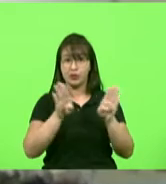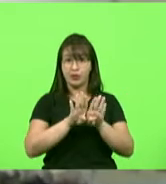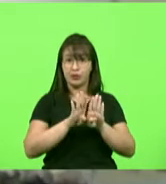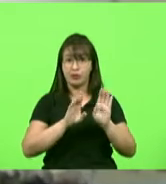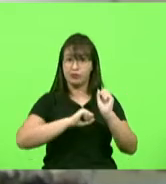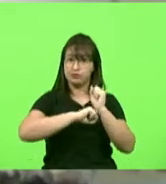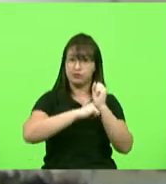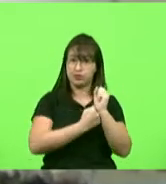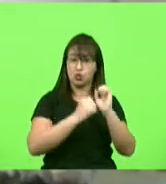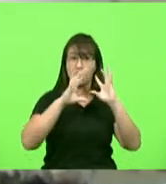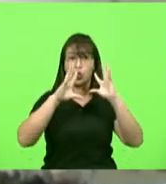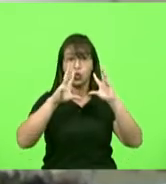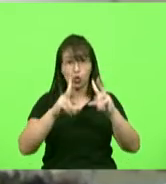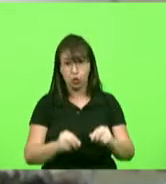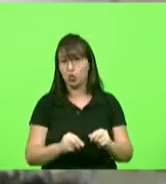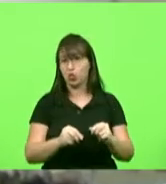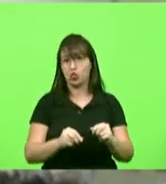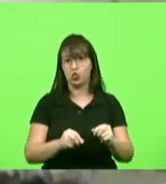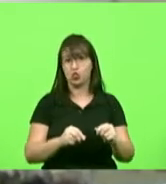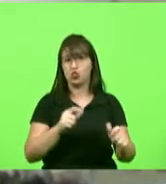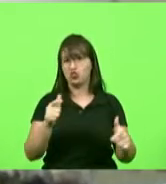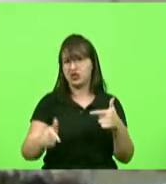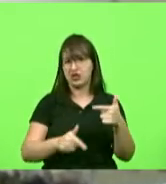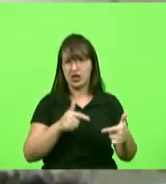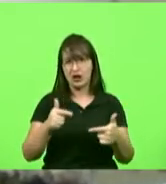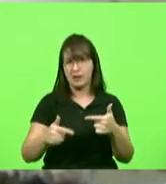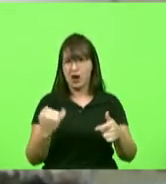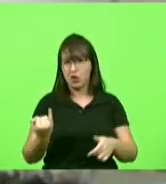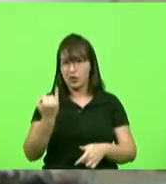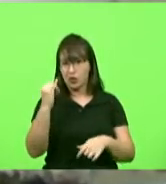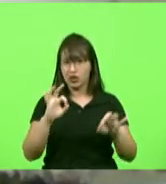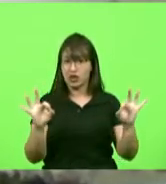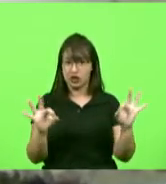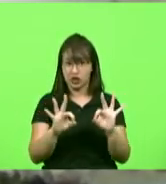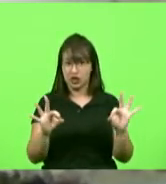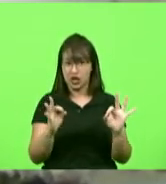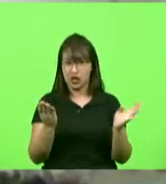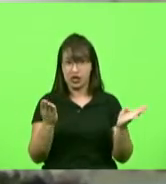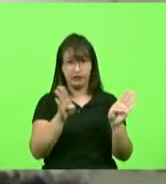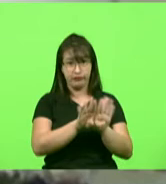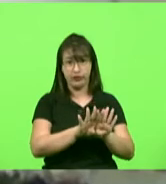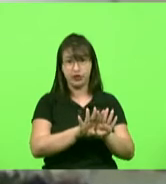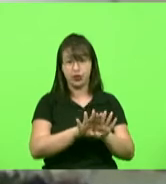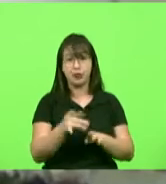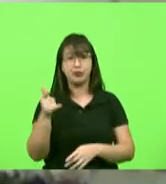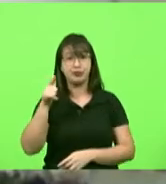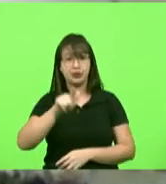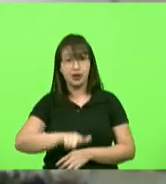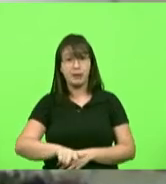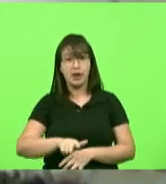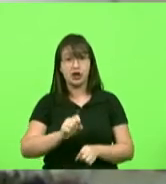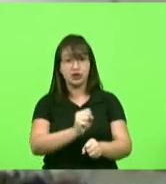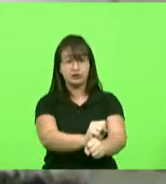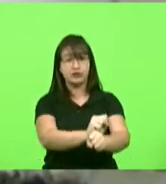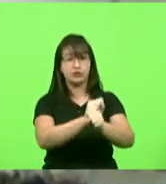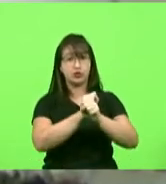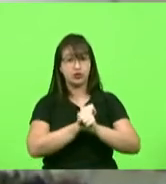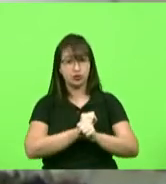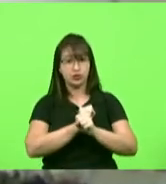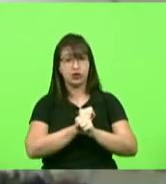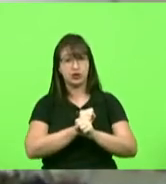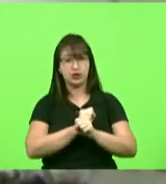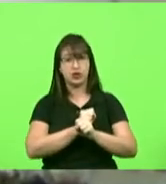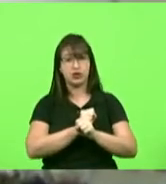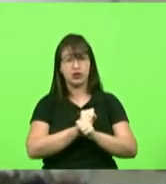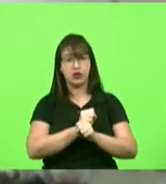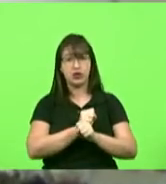de todos os serviços não essenciais e também a suspensão das aulas